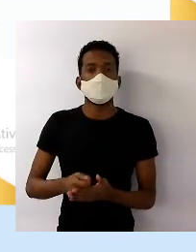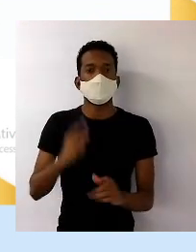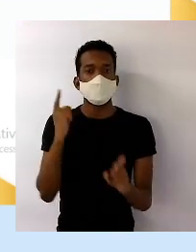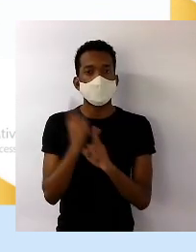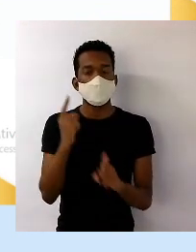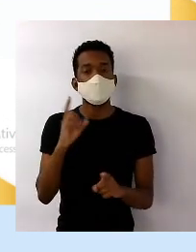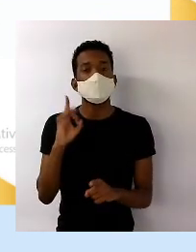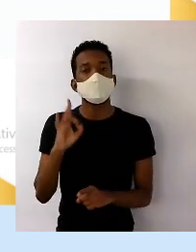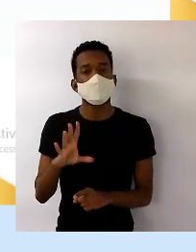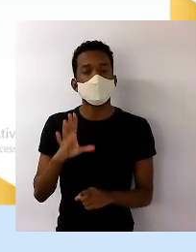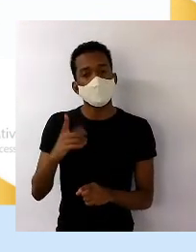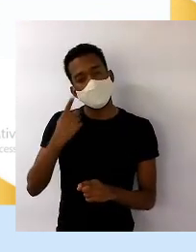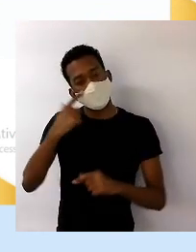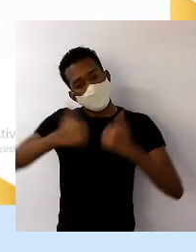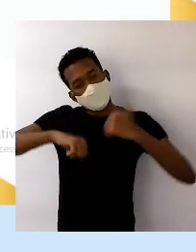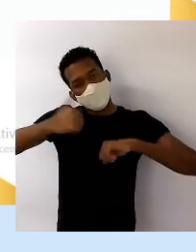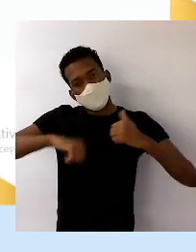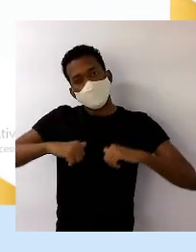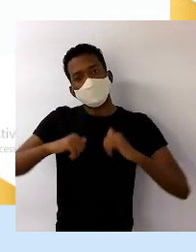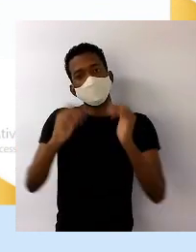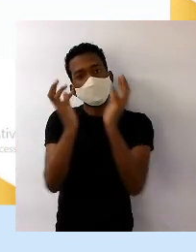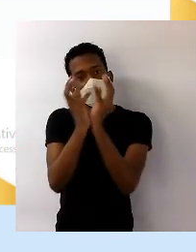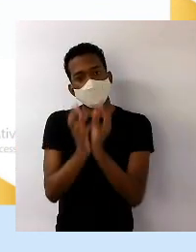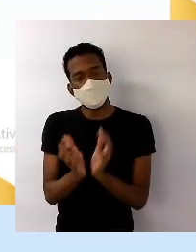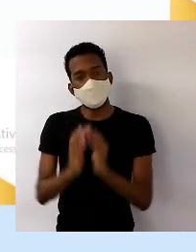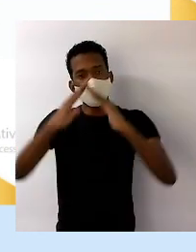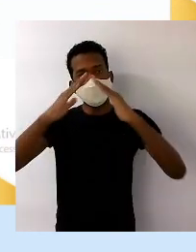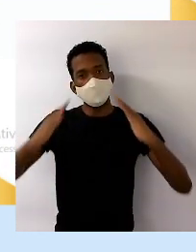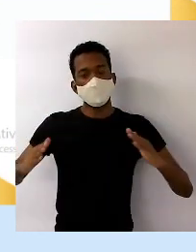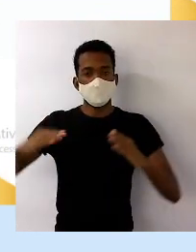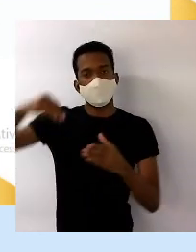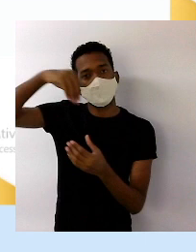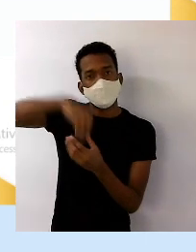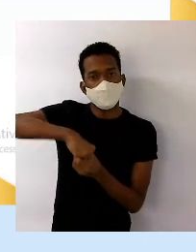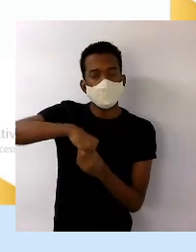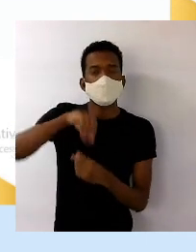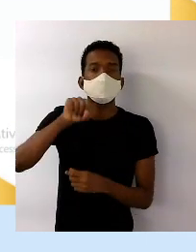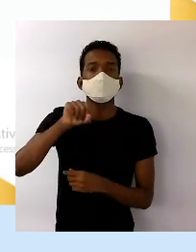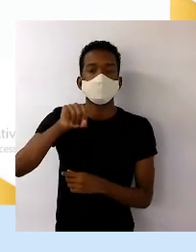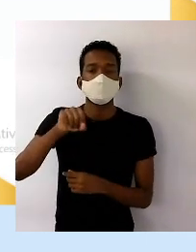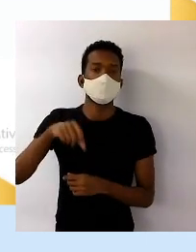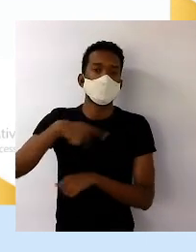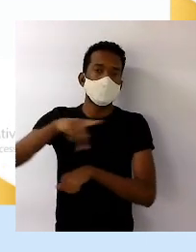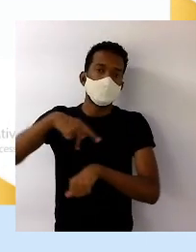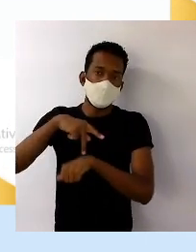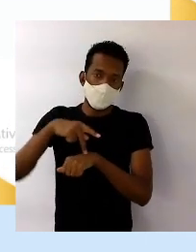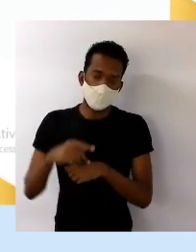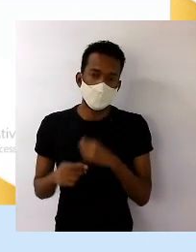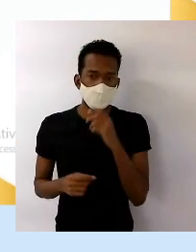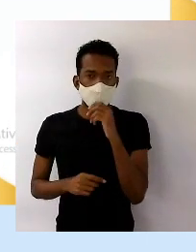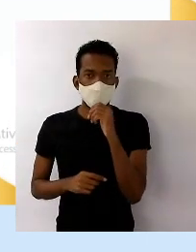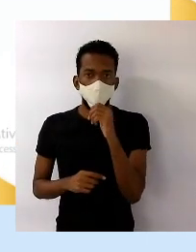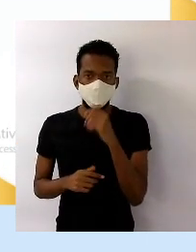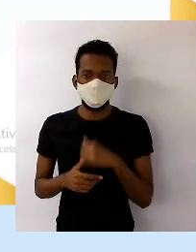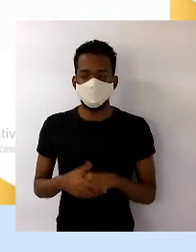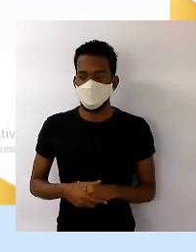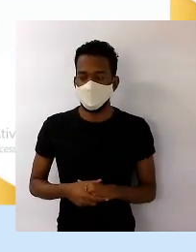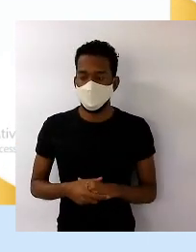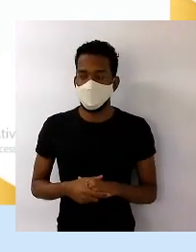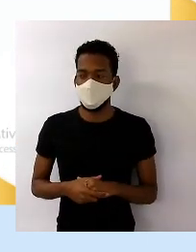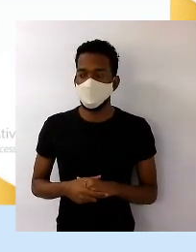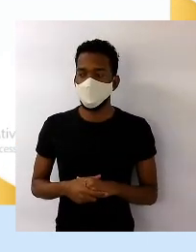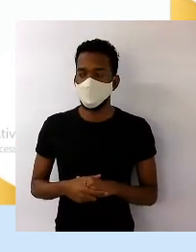só observando a pirâmide etária dos países. Aí vamos lá.